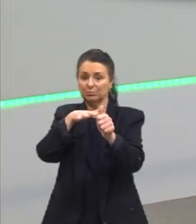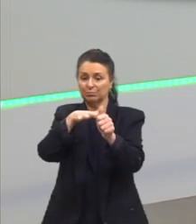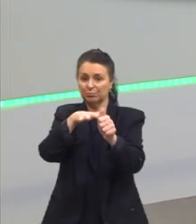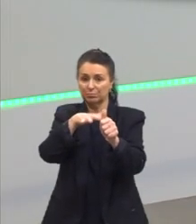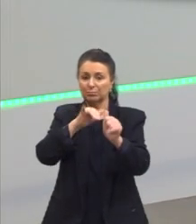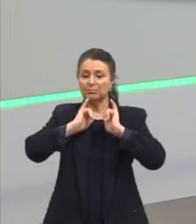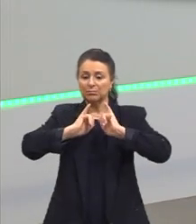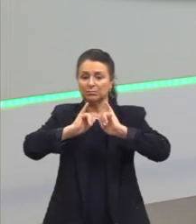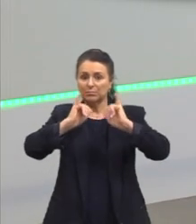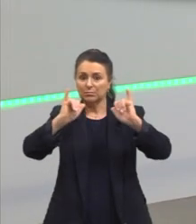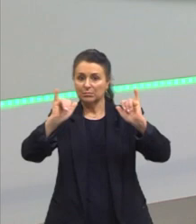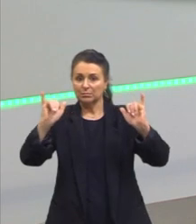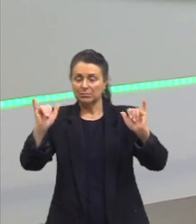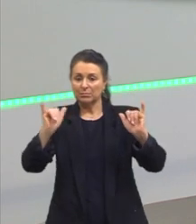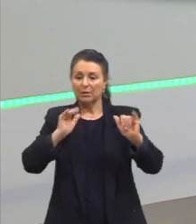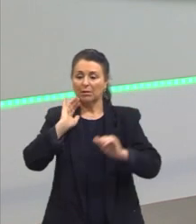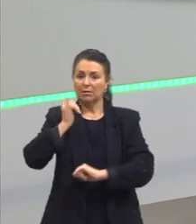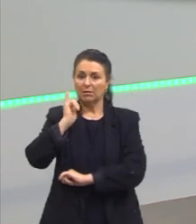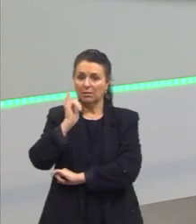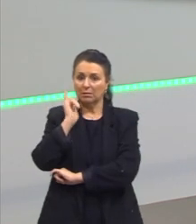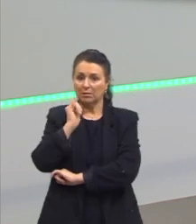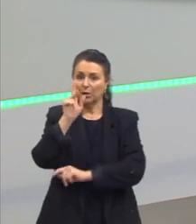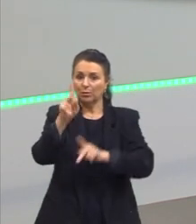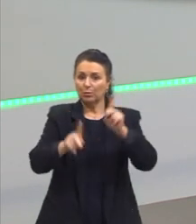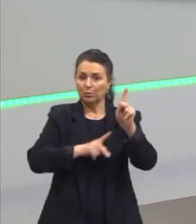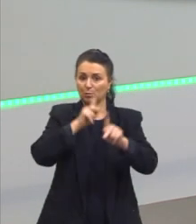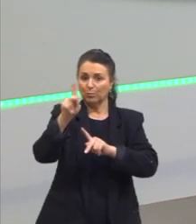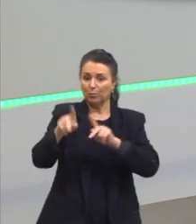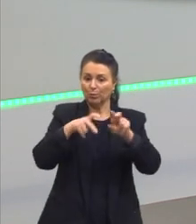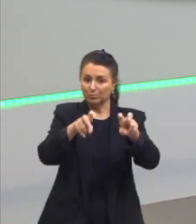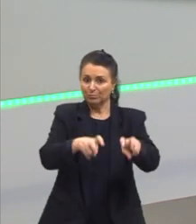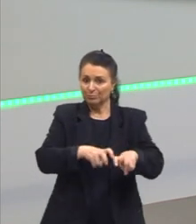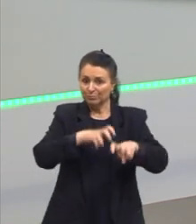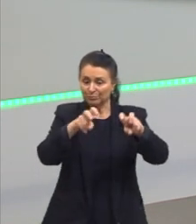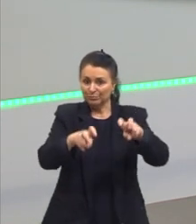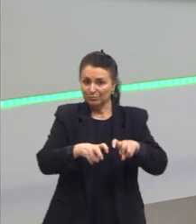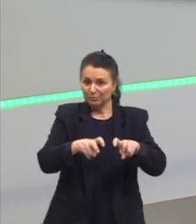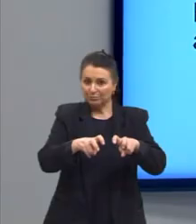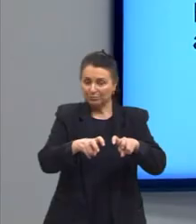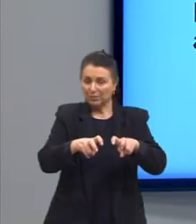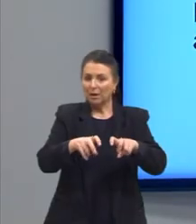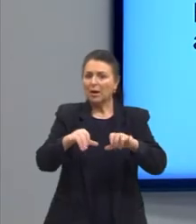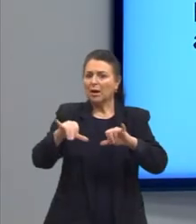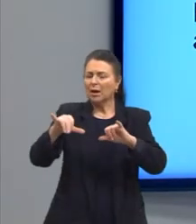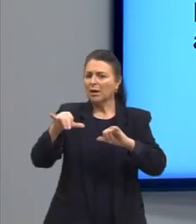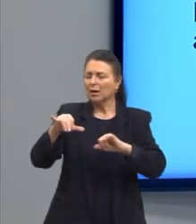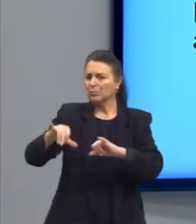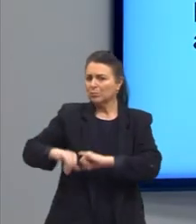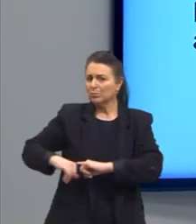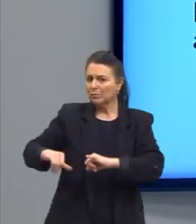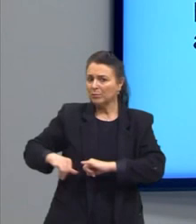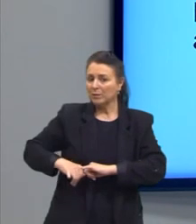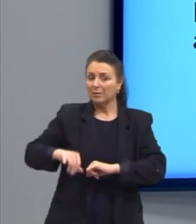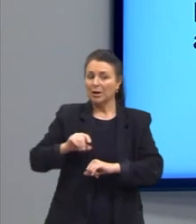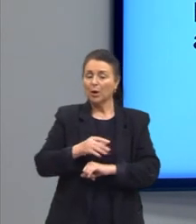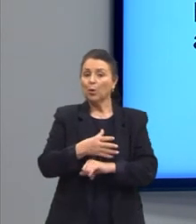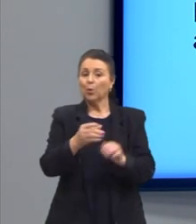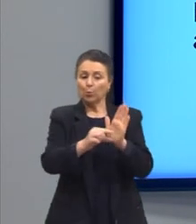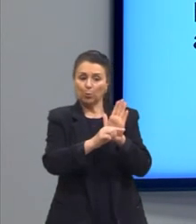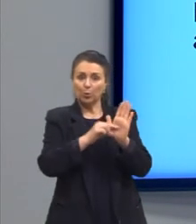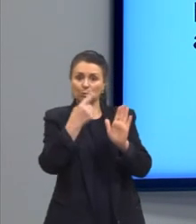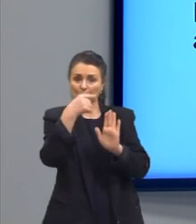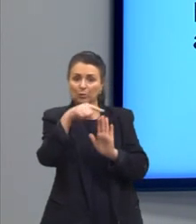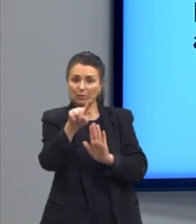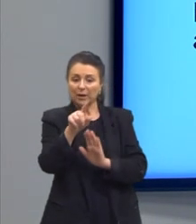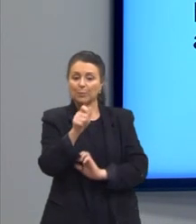saga do povo sertanejo em sua luta diária contra os desmandos da elite. E o Euclides da Cunha, o ele faz? Ele vai para lá como